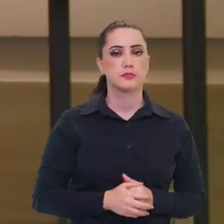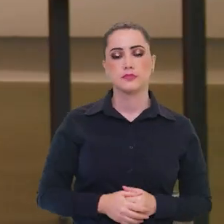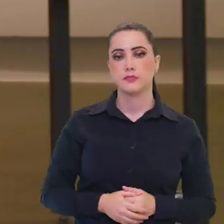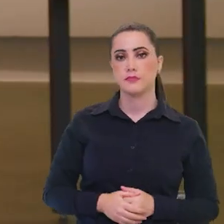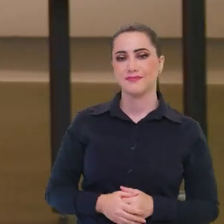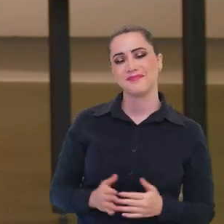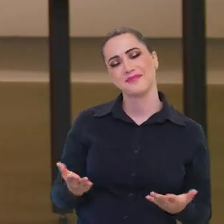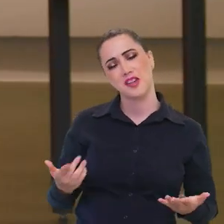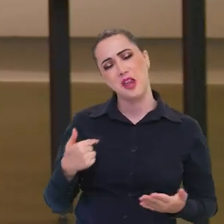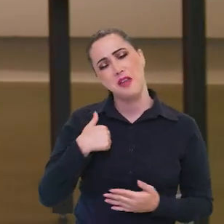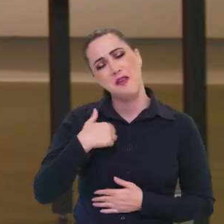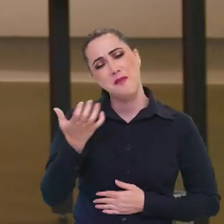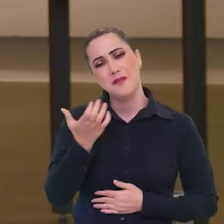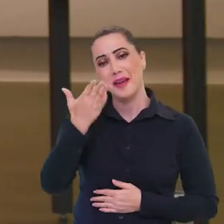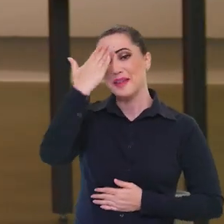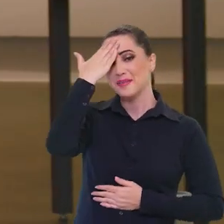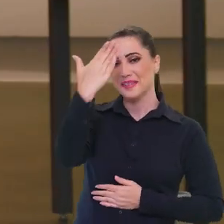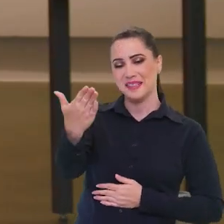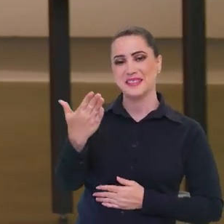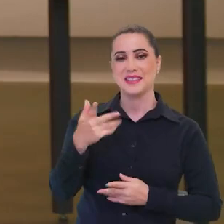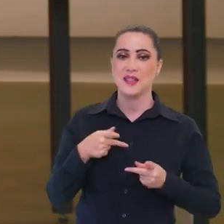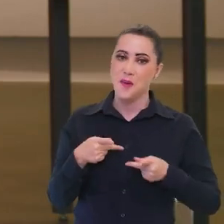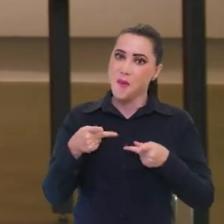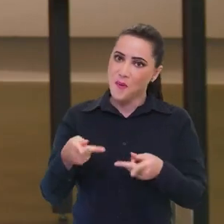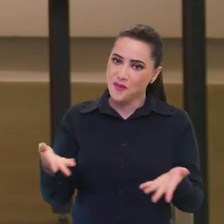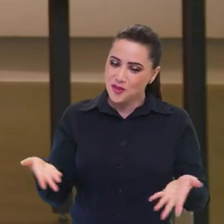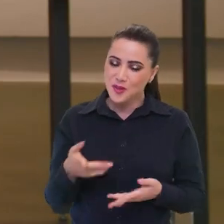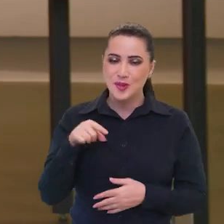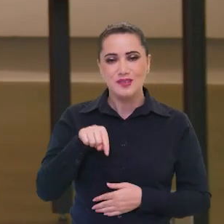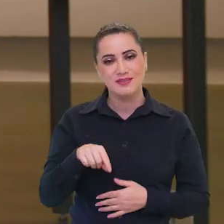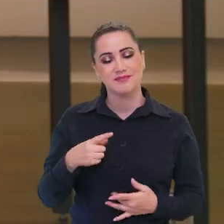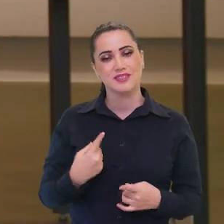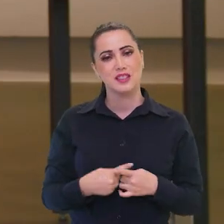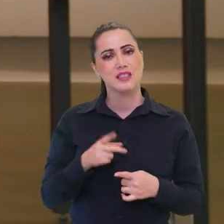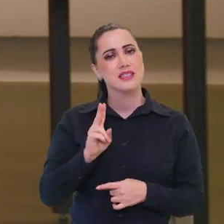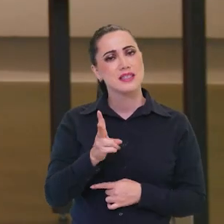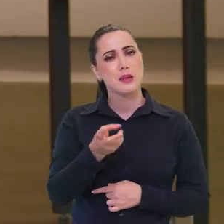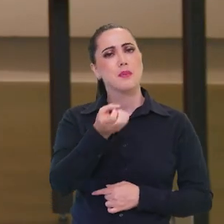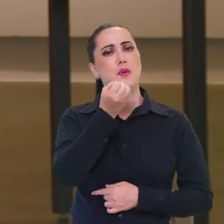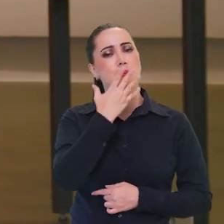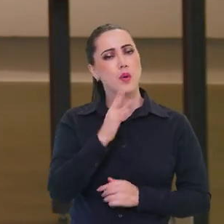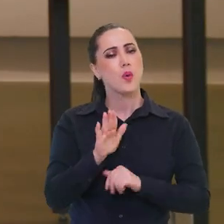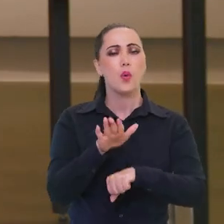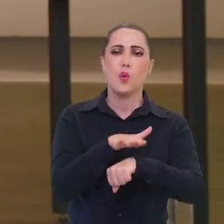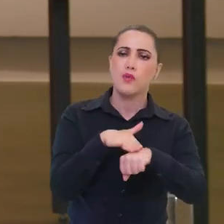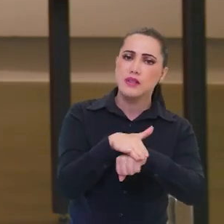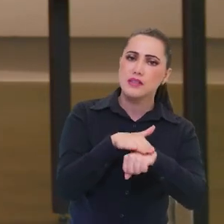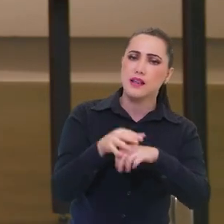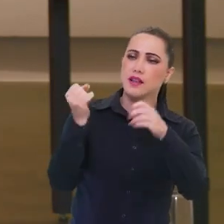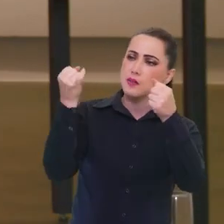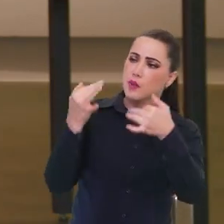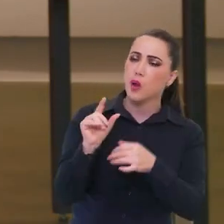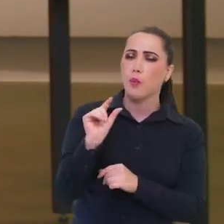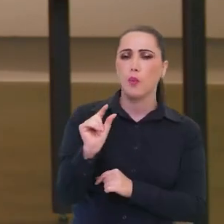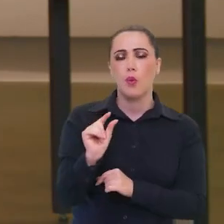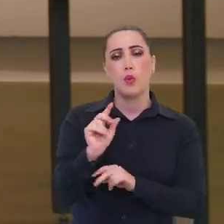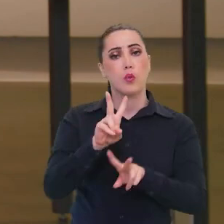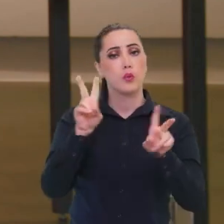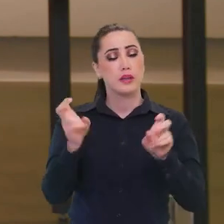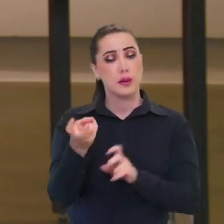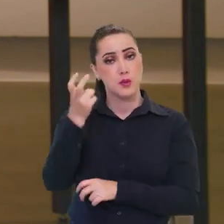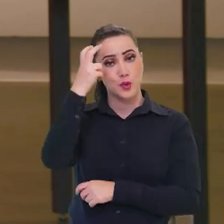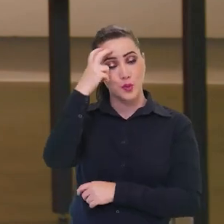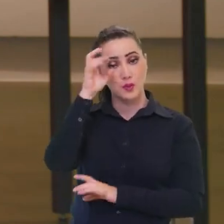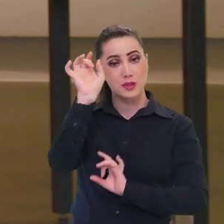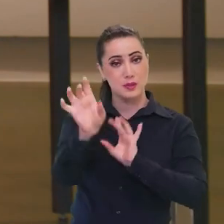Olha, para mim, assim, primeiro quero agradecer o convite, tá? E dizer que é sempre bom a gente poder conversar, falar um pouco sobre cultura, e